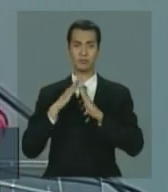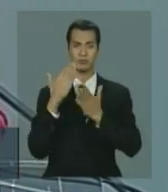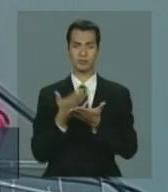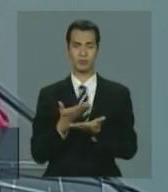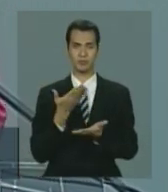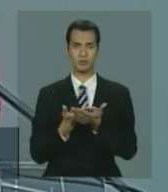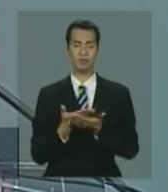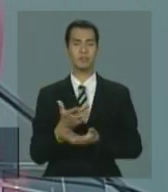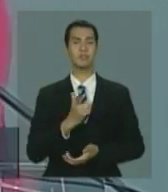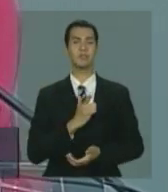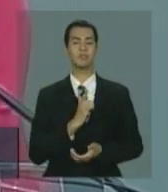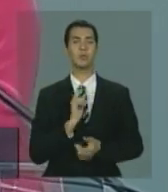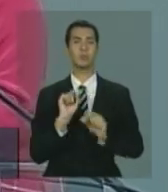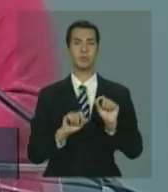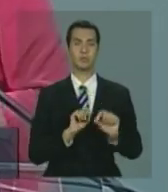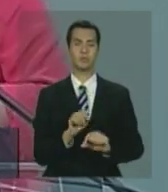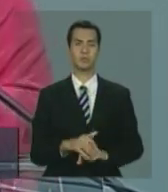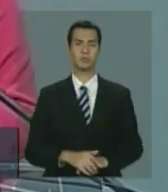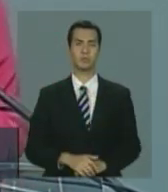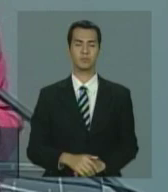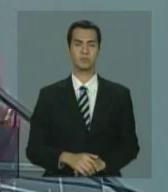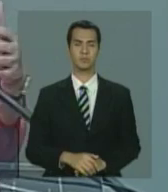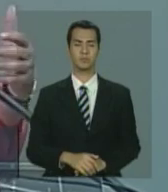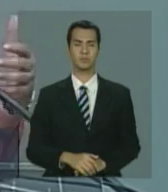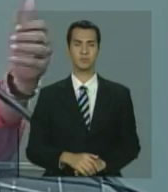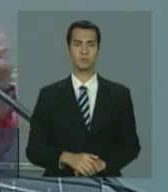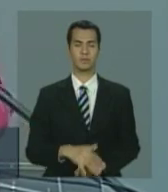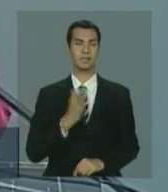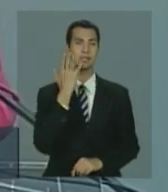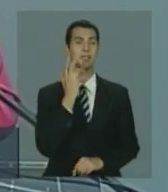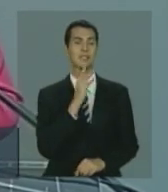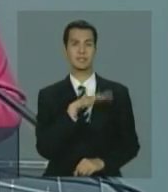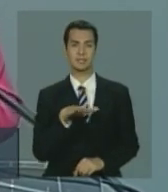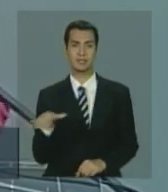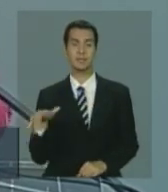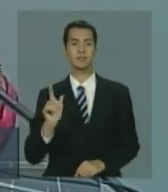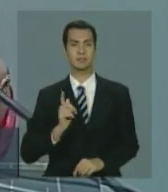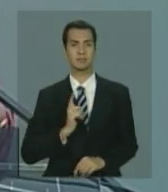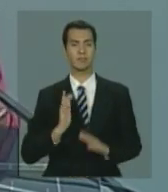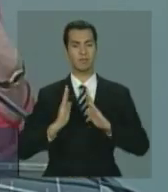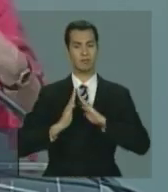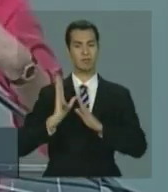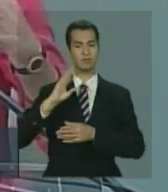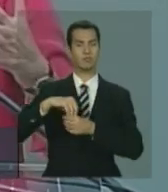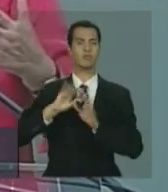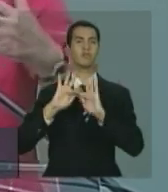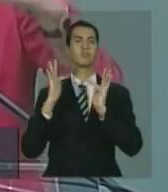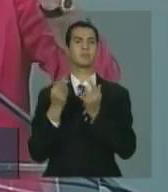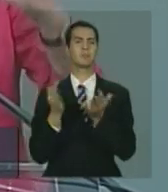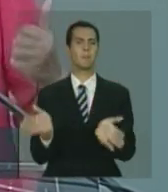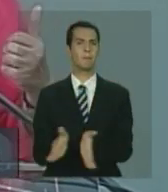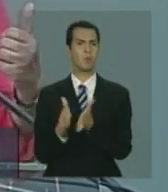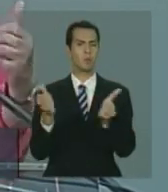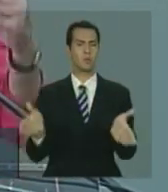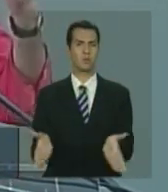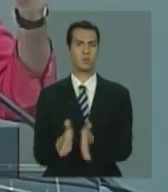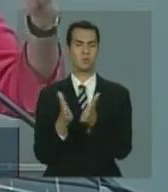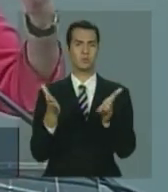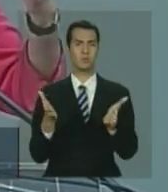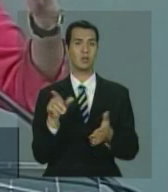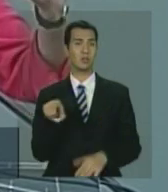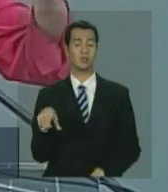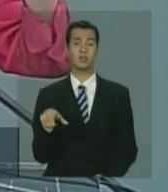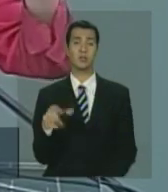garantimos aqui que muitas vezes a criança de uma família mais pobre, ela não tem acesso